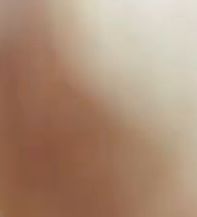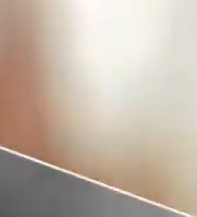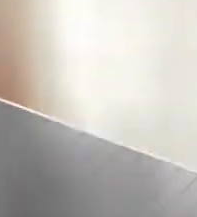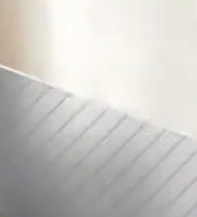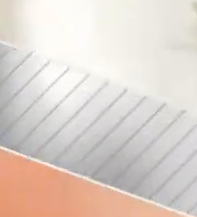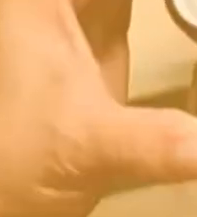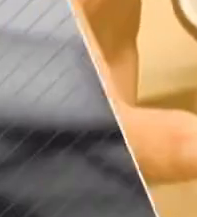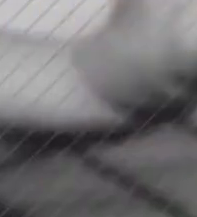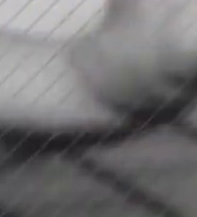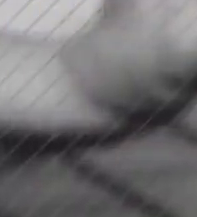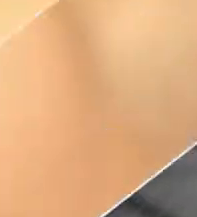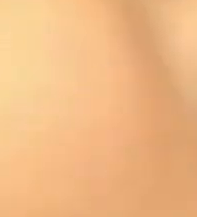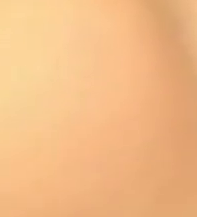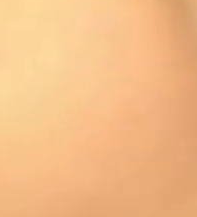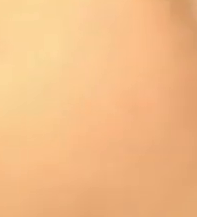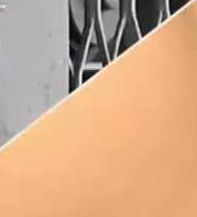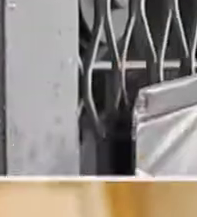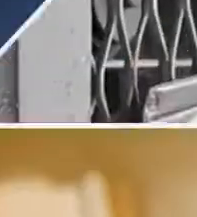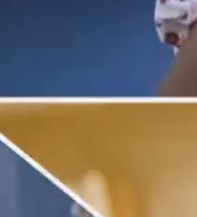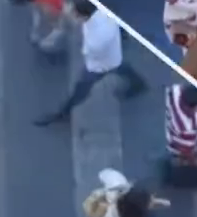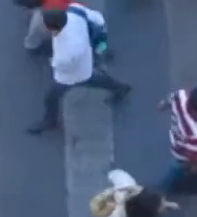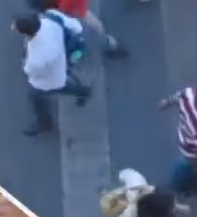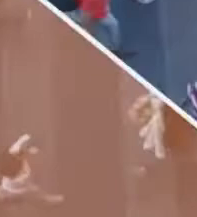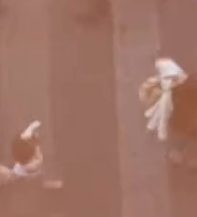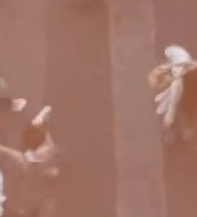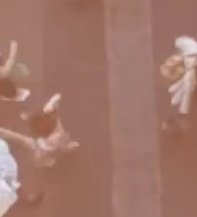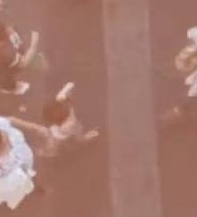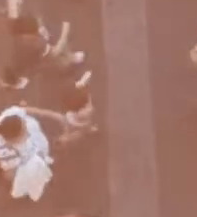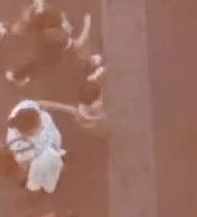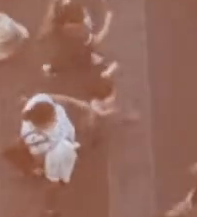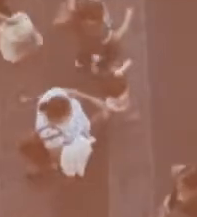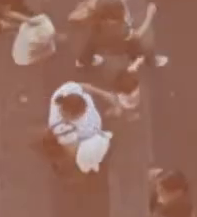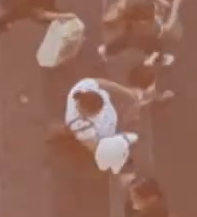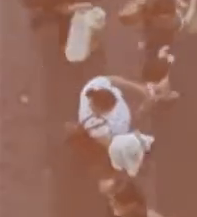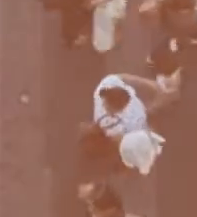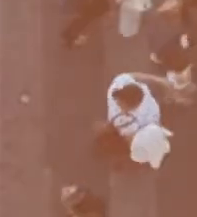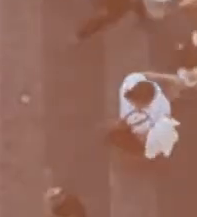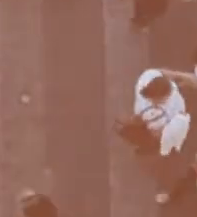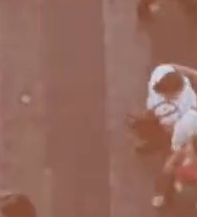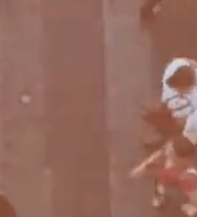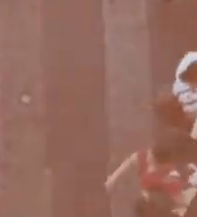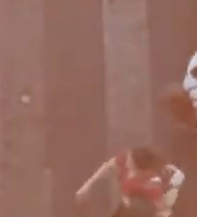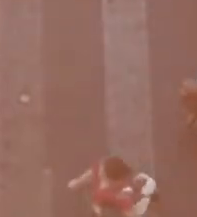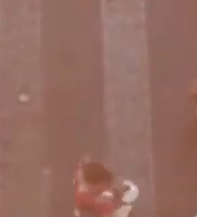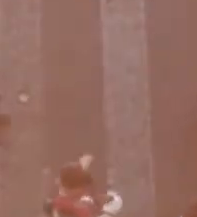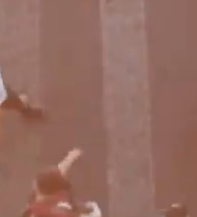Transcrição e Quintena Coelho Legendas Quintena Coelho